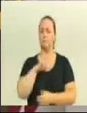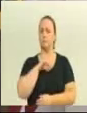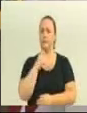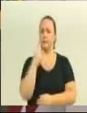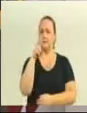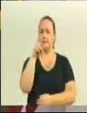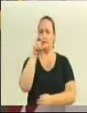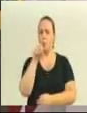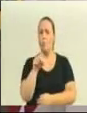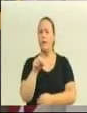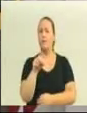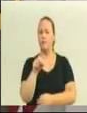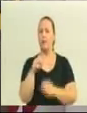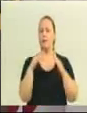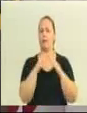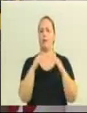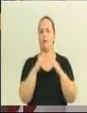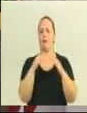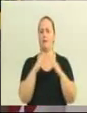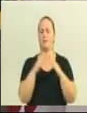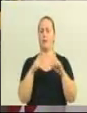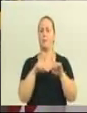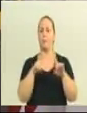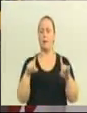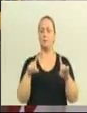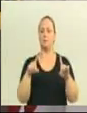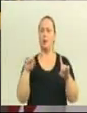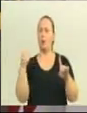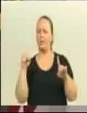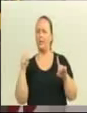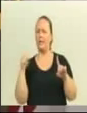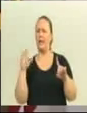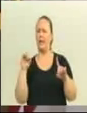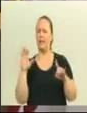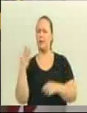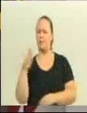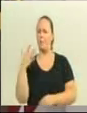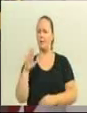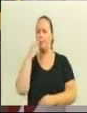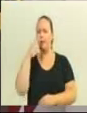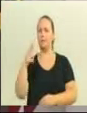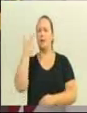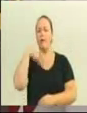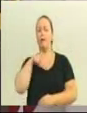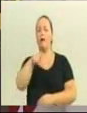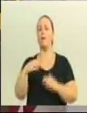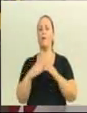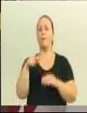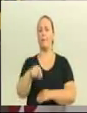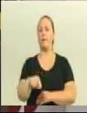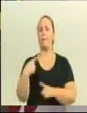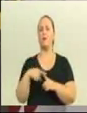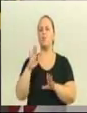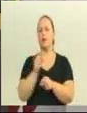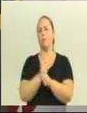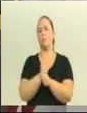80 já regulamentadas por uso campeão, e é irregular. E aqui, líder do governo, vou pedir ajuda à V.